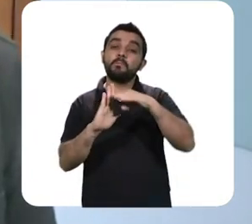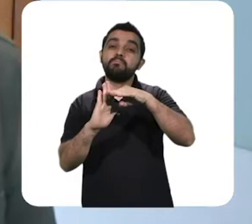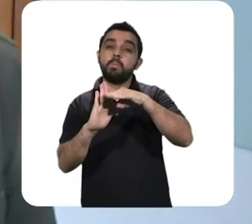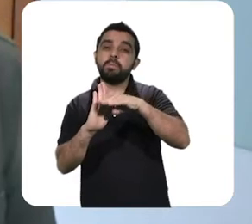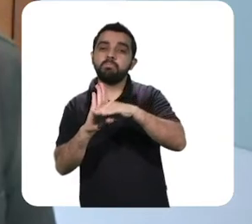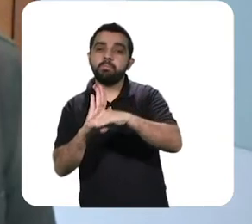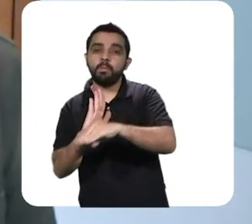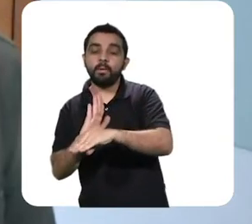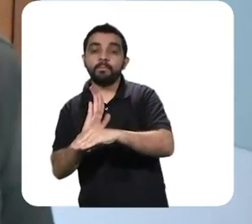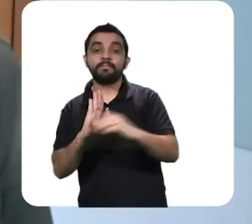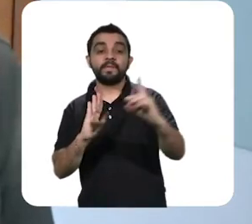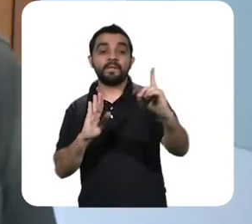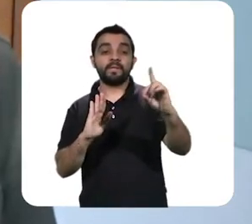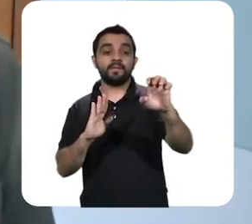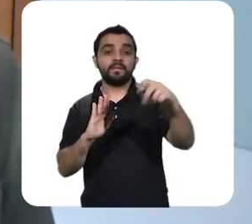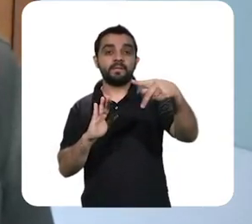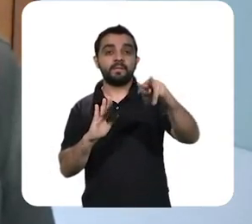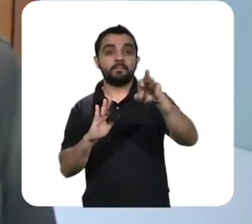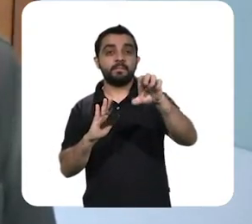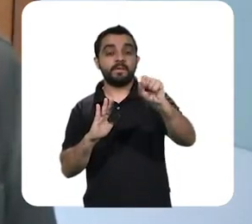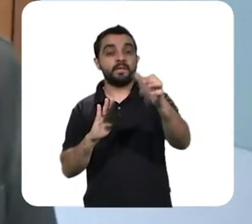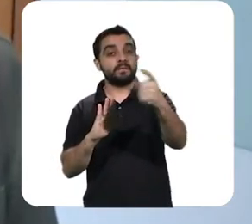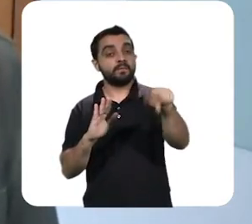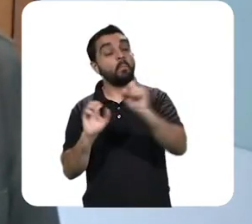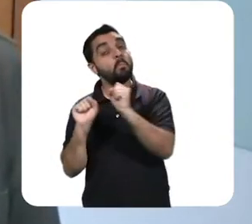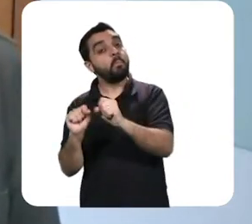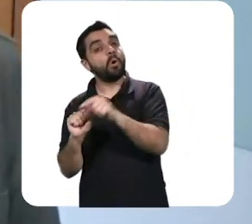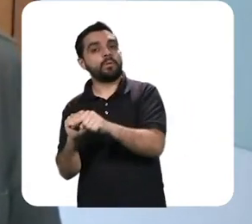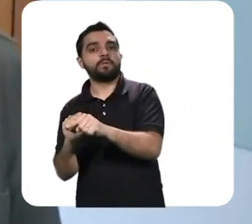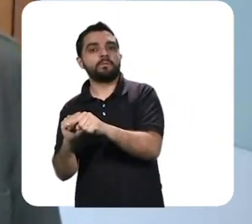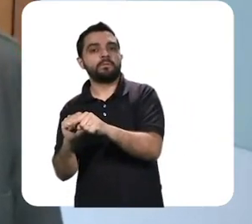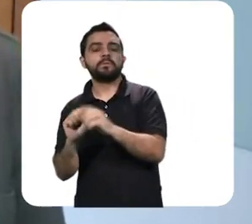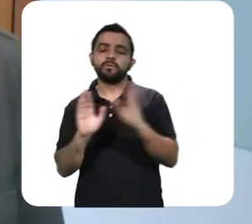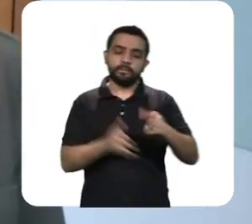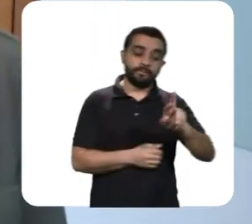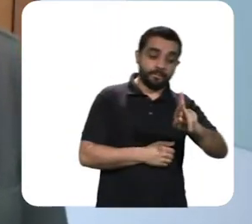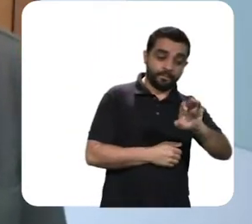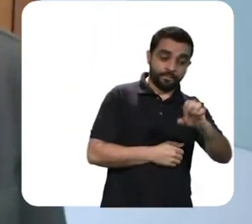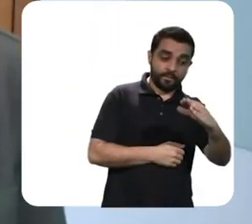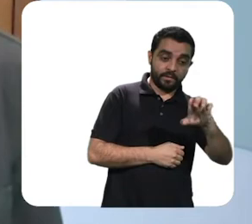grande depressão. Eu acho que a recessão já está dada, né.